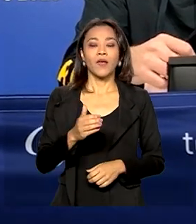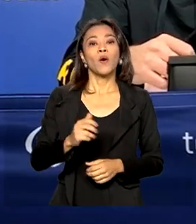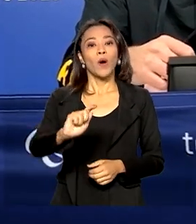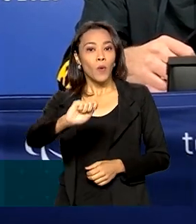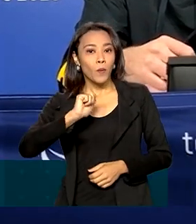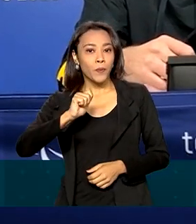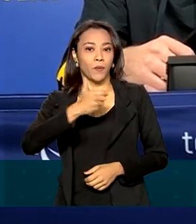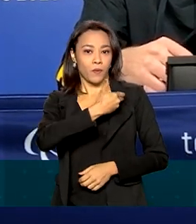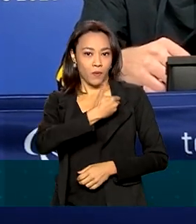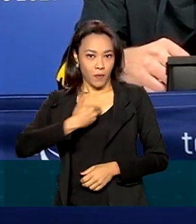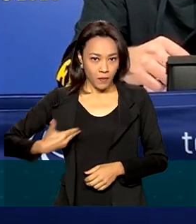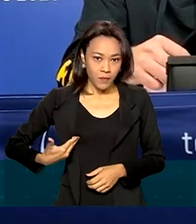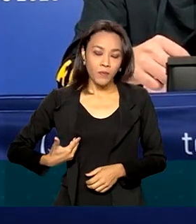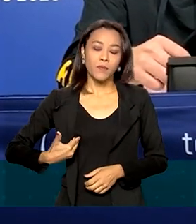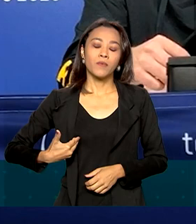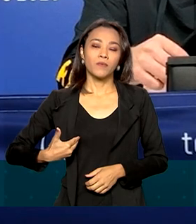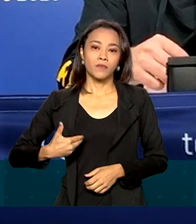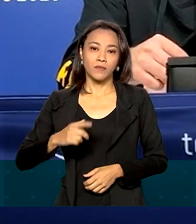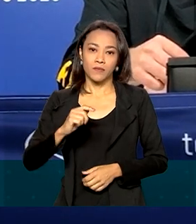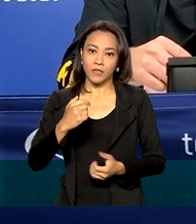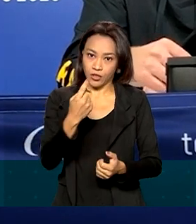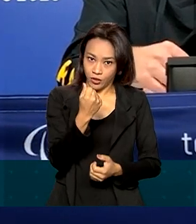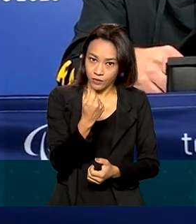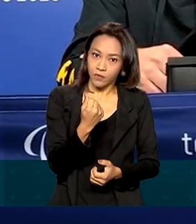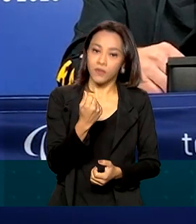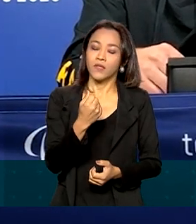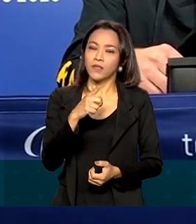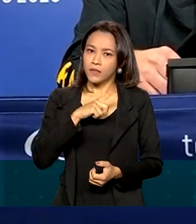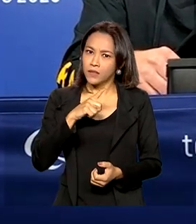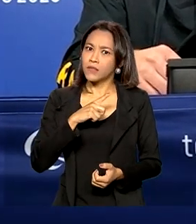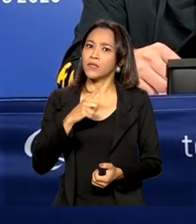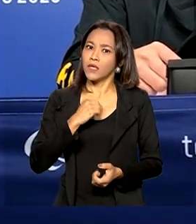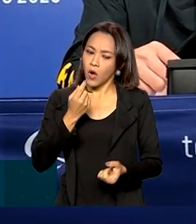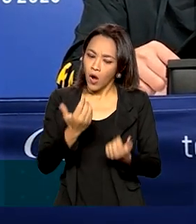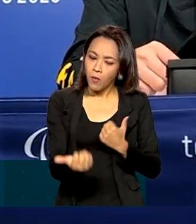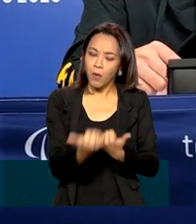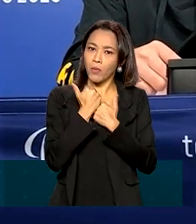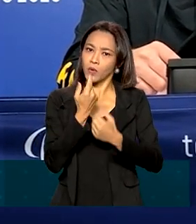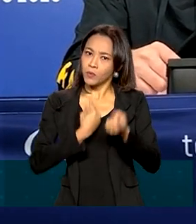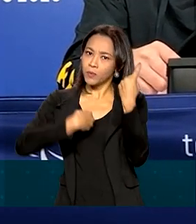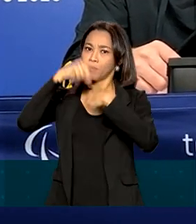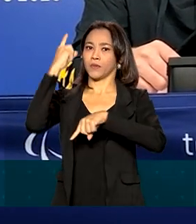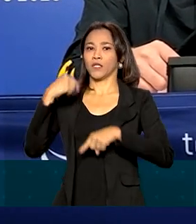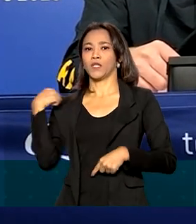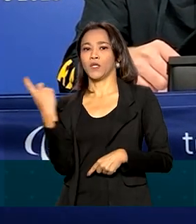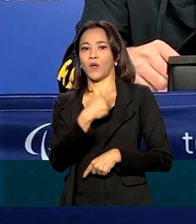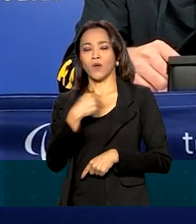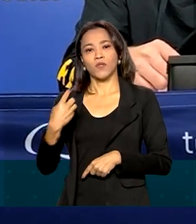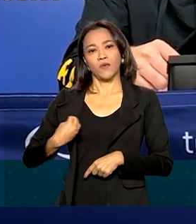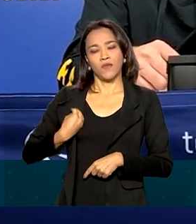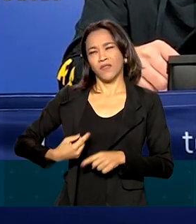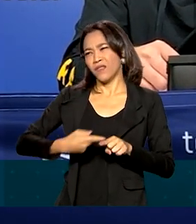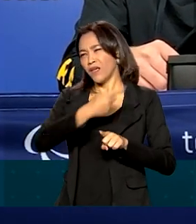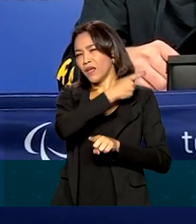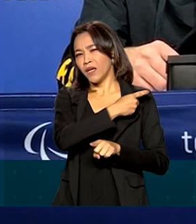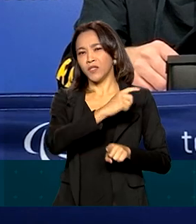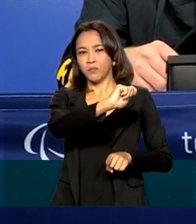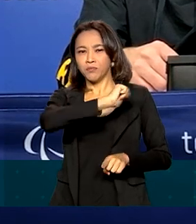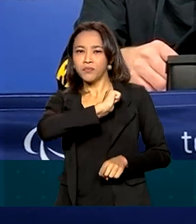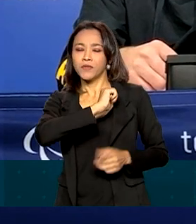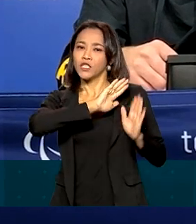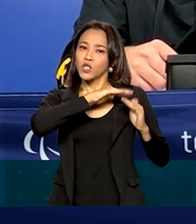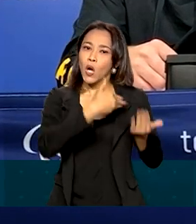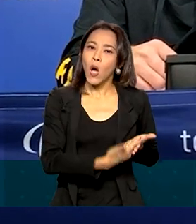uma importância muito grande do que a gente está vendo aqui hoje. desde o Bolsa Escolar, que dá